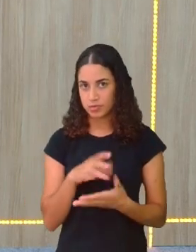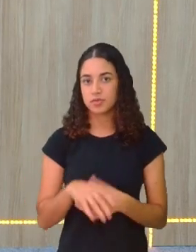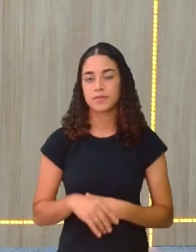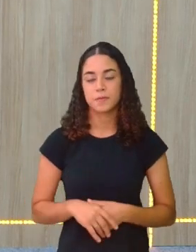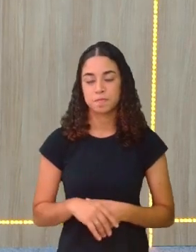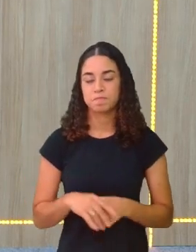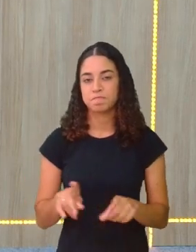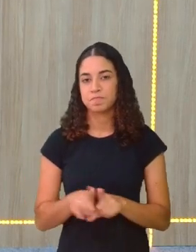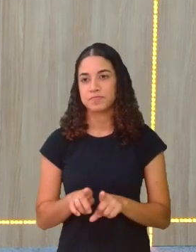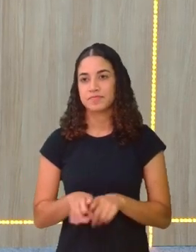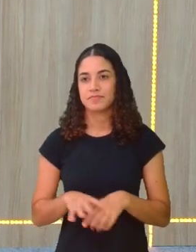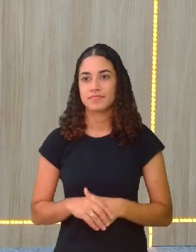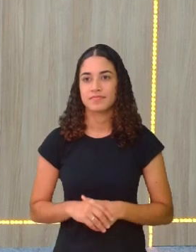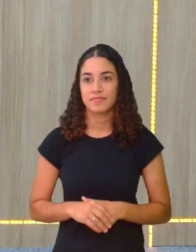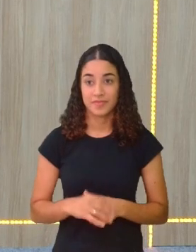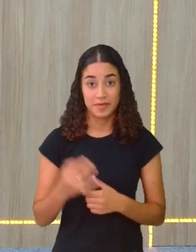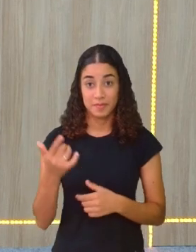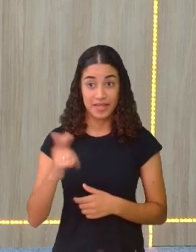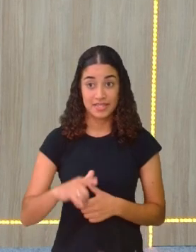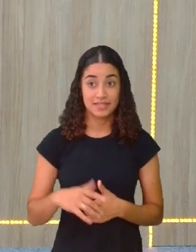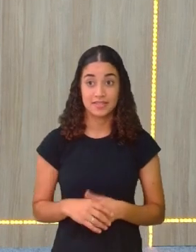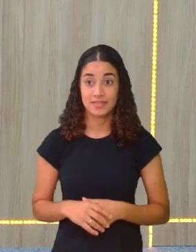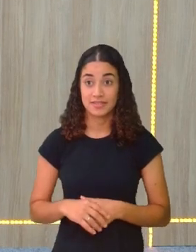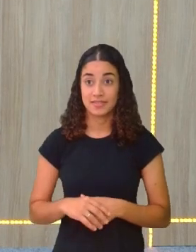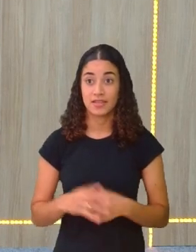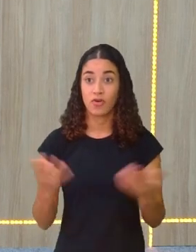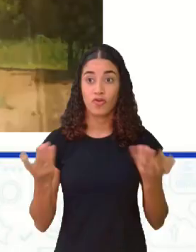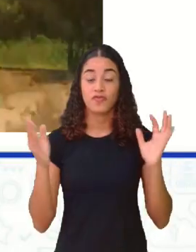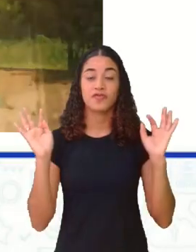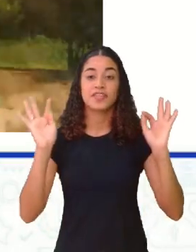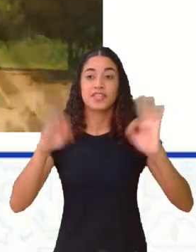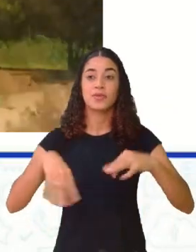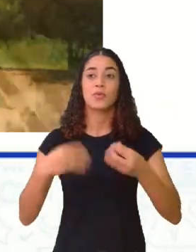Essa aí também. Vamos ver mais um pouquinho. Aí, a gente vai ver o fim.